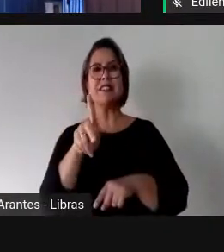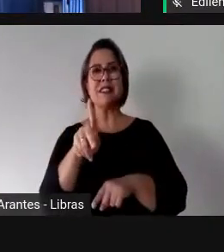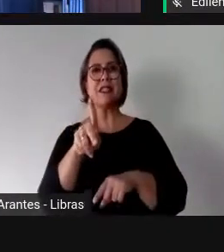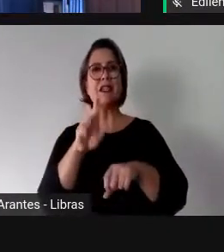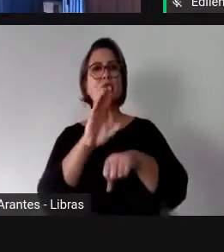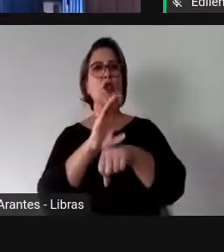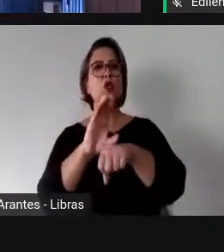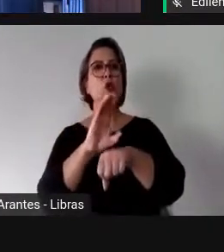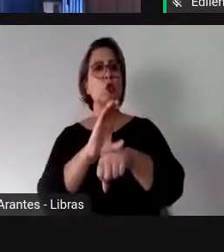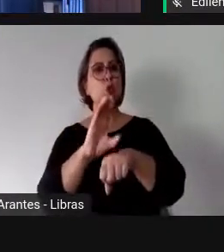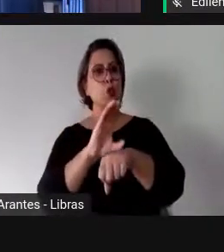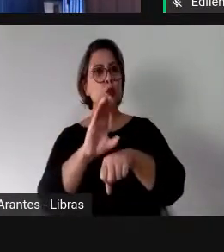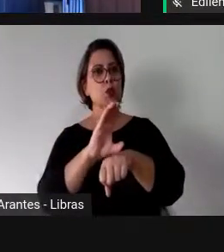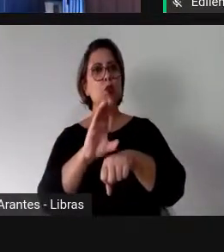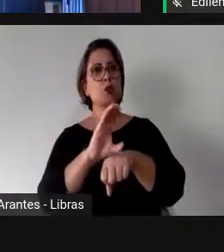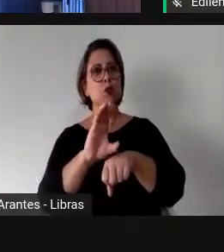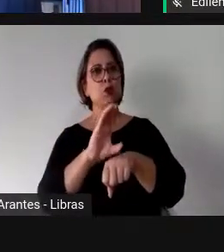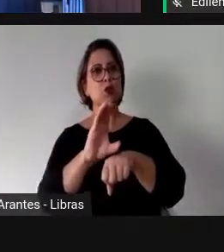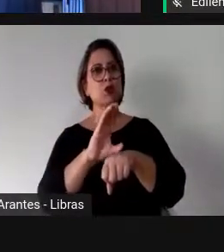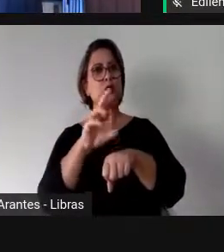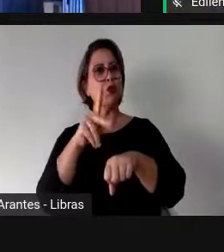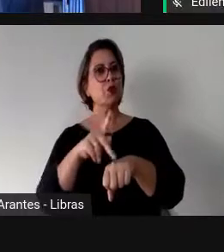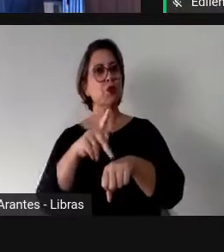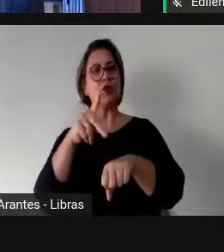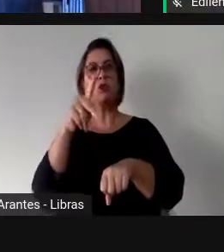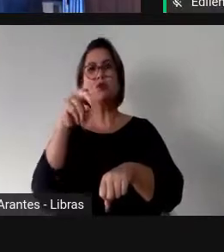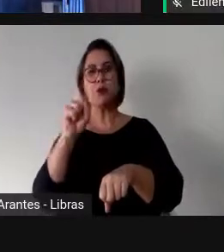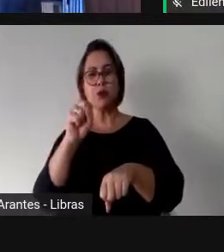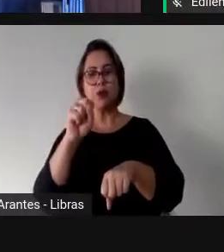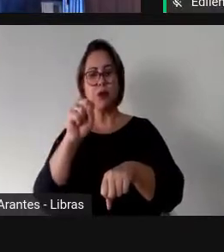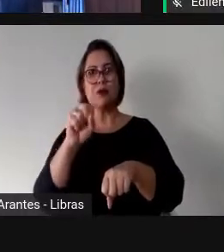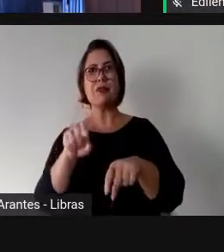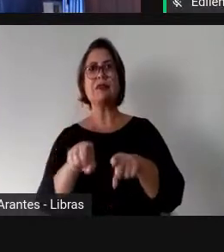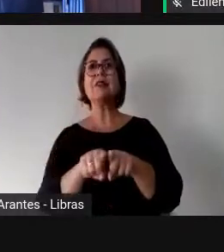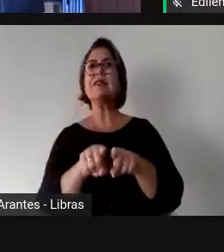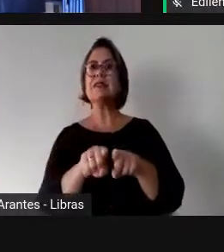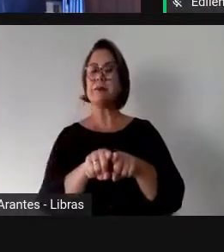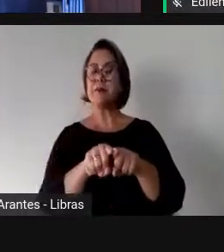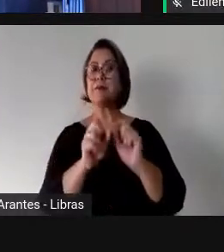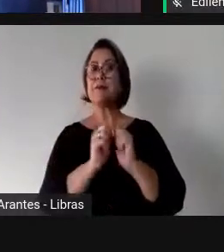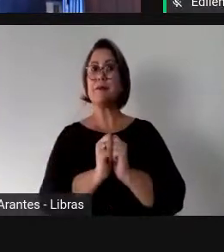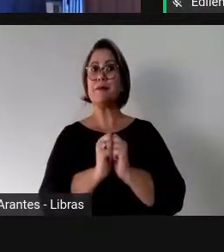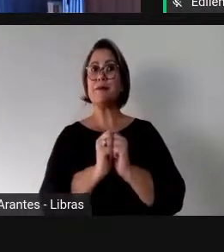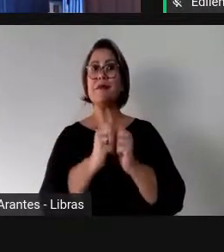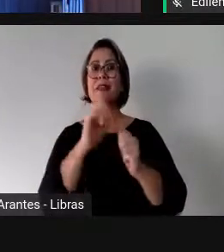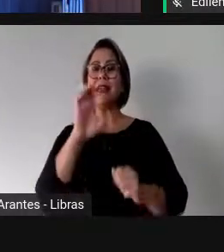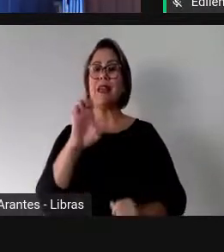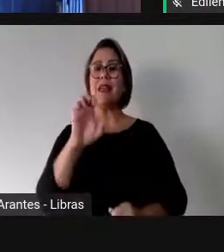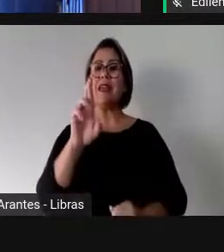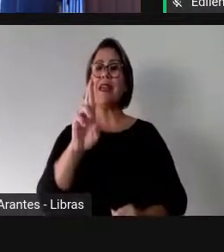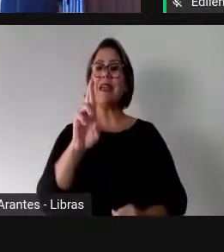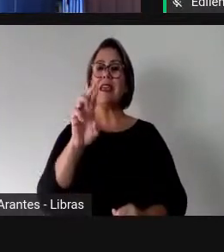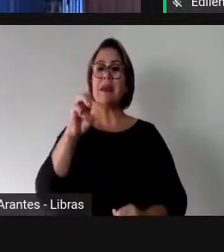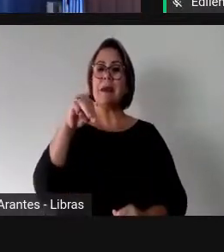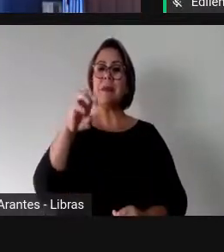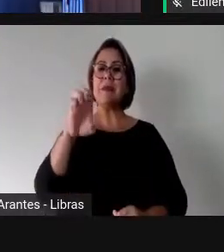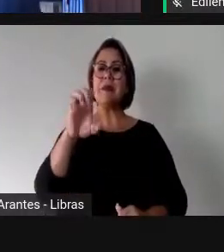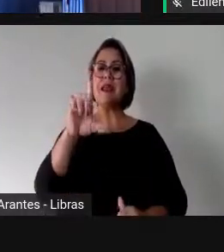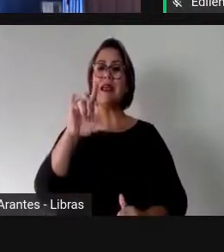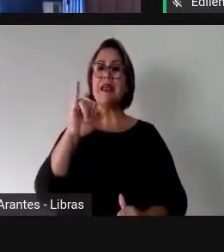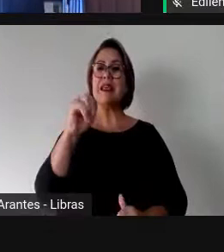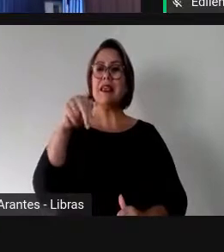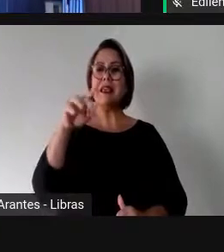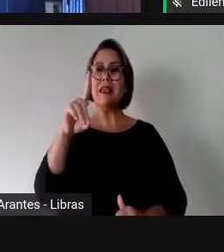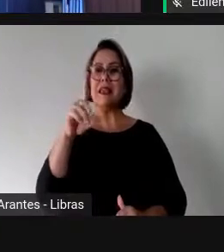de graduação e programas de pós-graduação. Recebemos Hermelinda, que é consultora em políticas